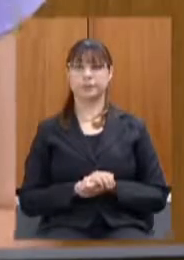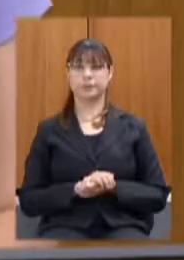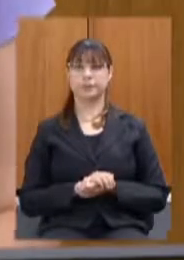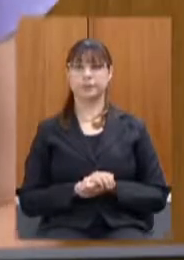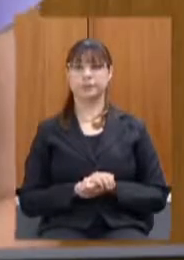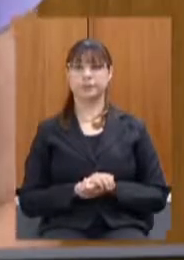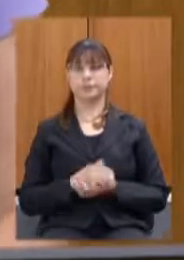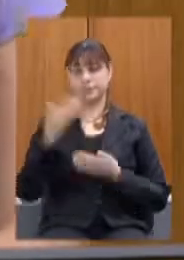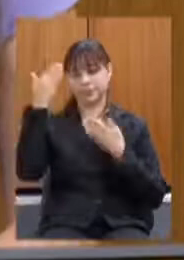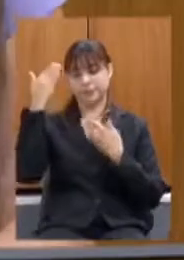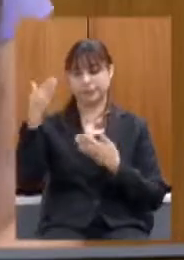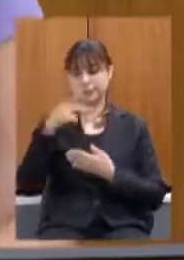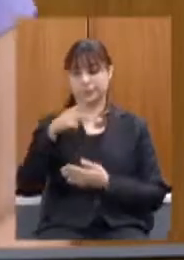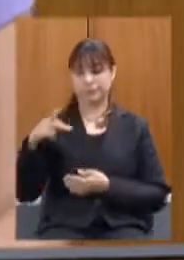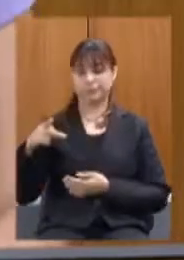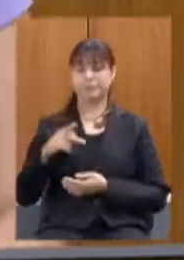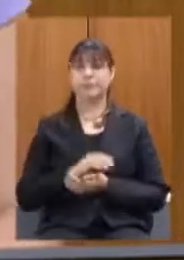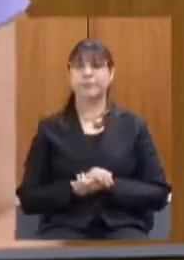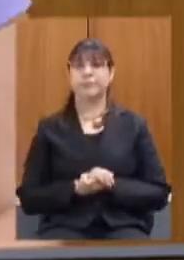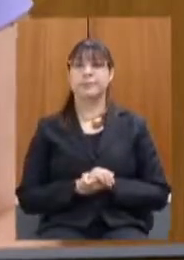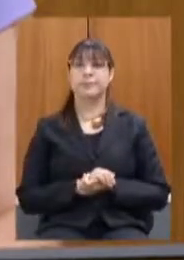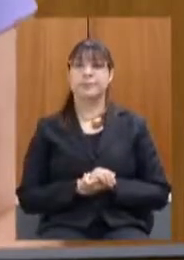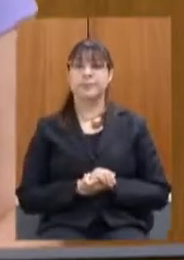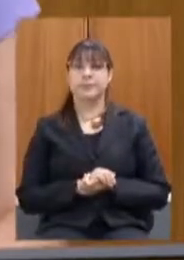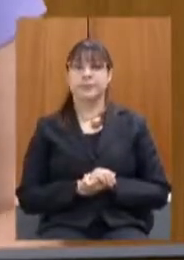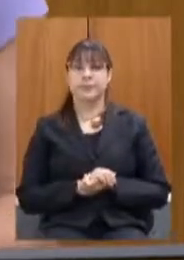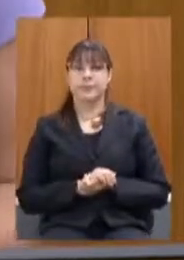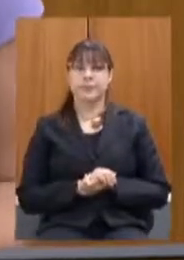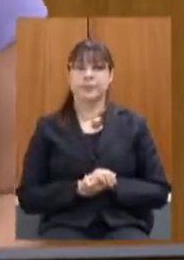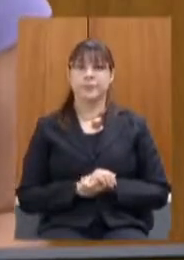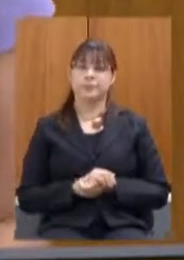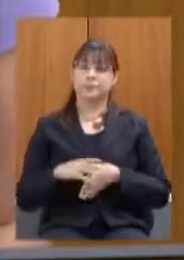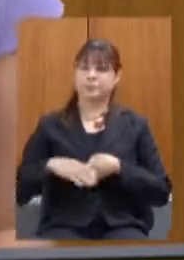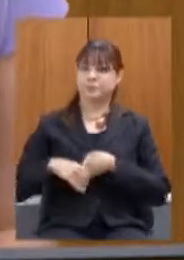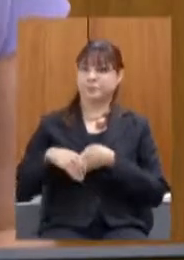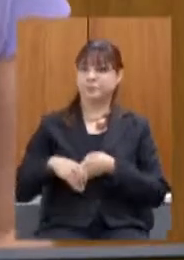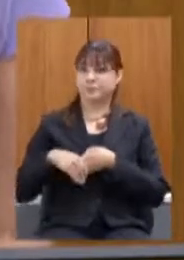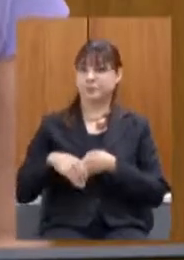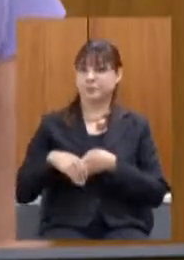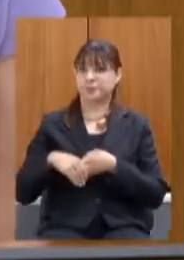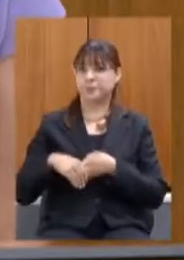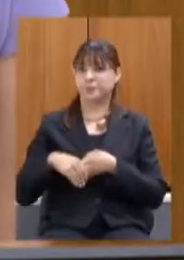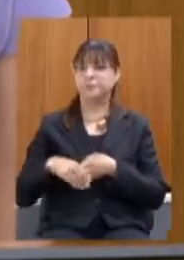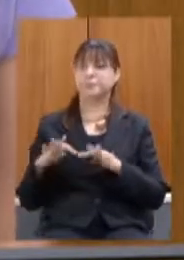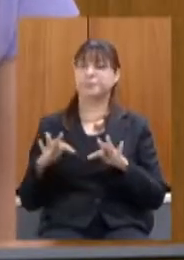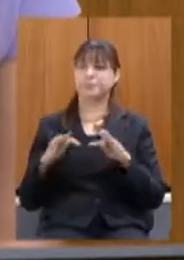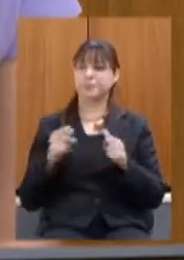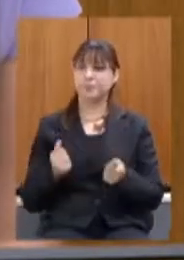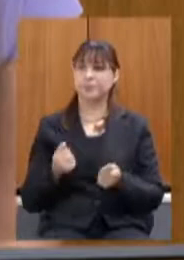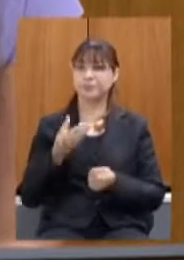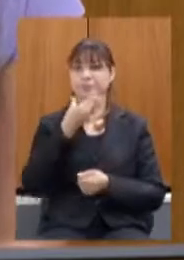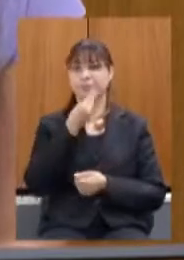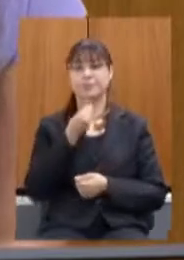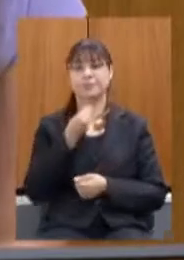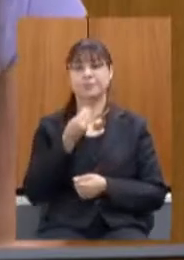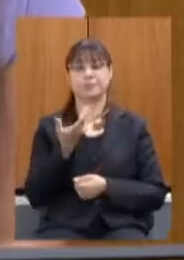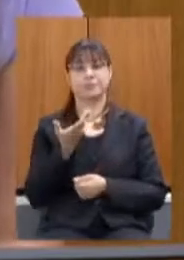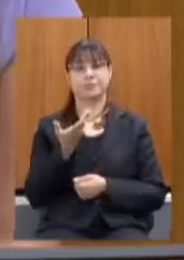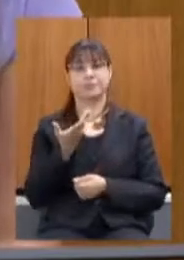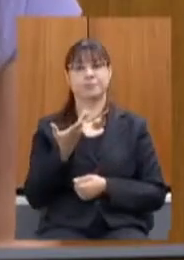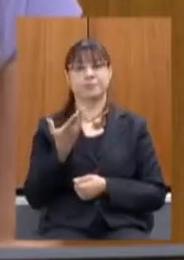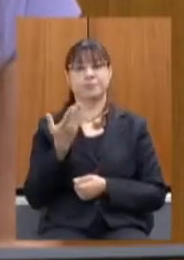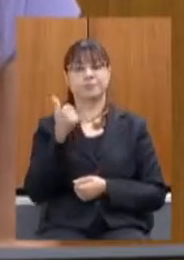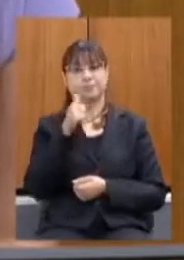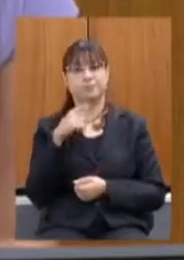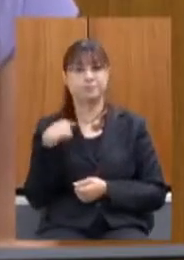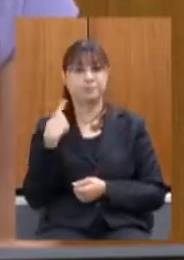Obrigada presidente quero cumprimentar a todos os deputados presentes aqui nessa audiência